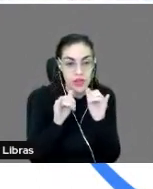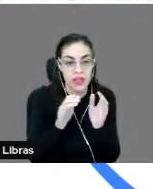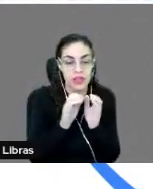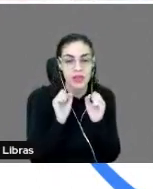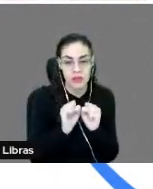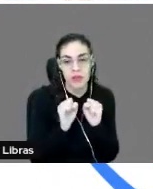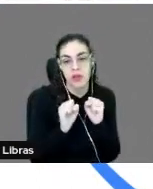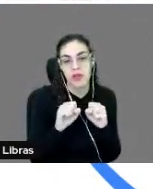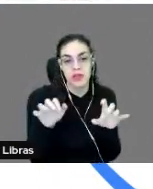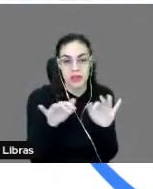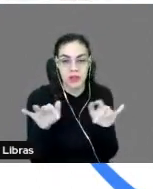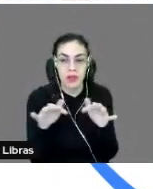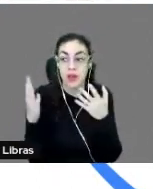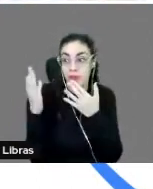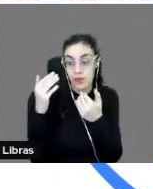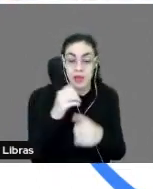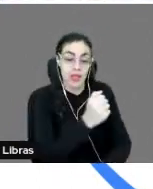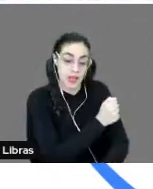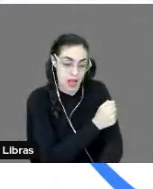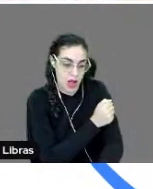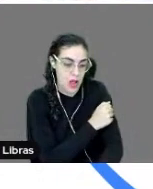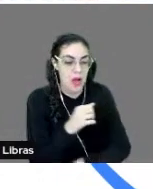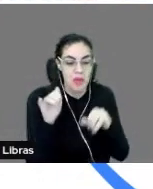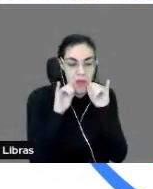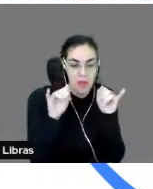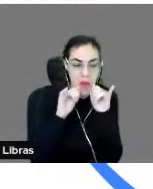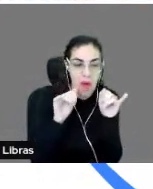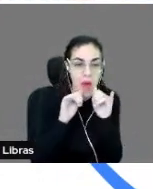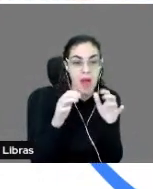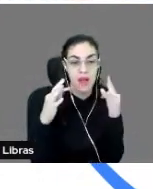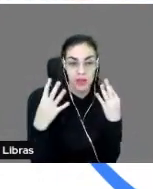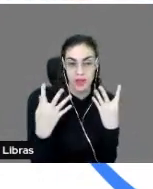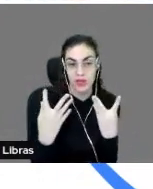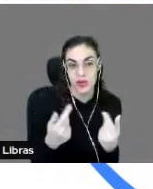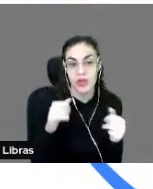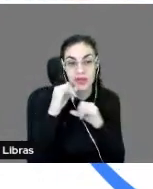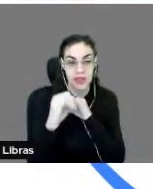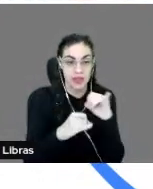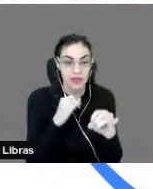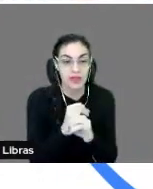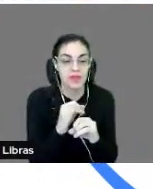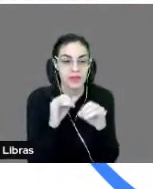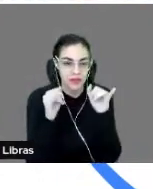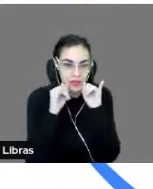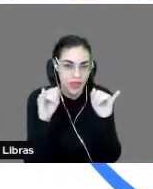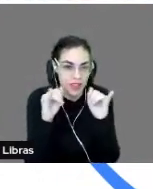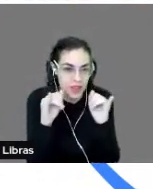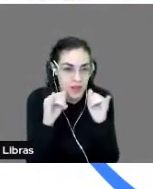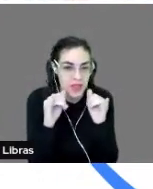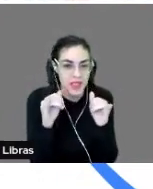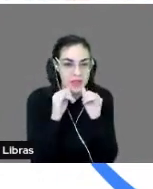né? Escrever um comentário, chamar esse meu estudante para uma reunião, orientar, mas eu tenho todas essas informações ali na mão. Então, acho que esse é um